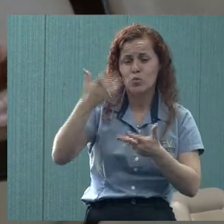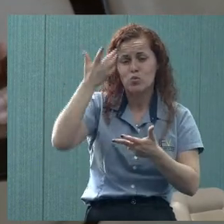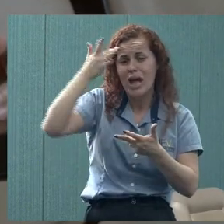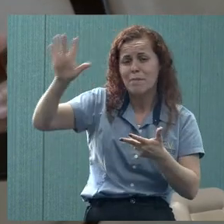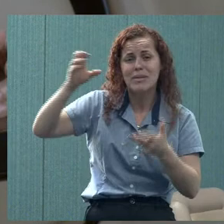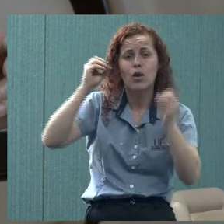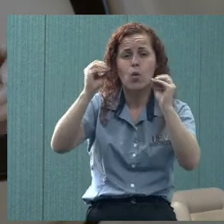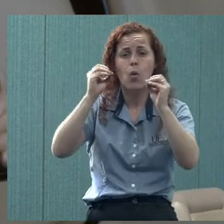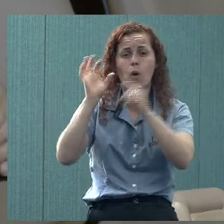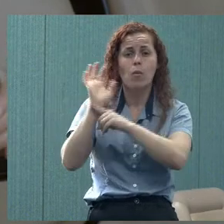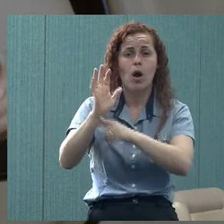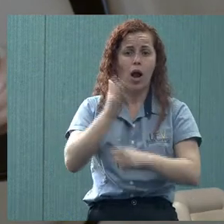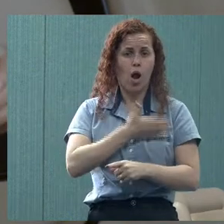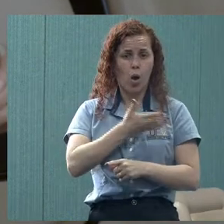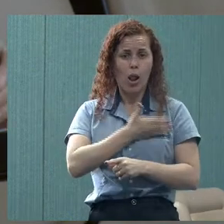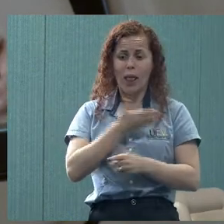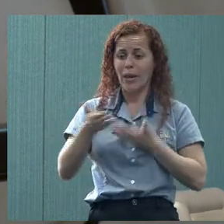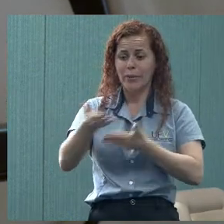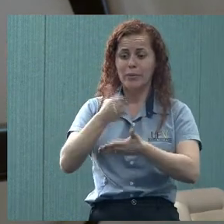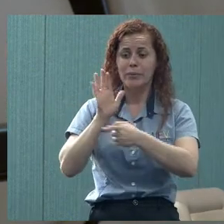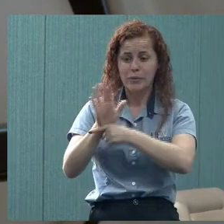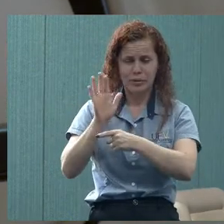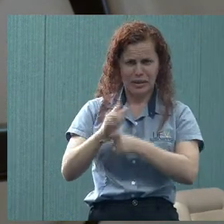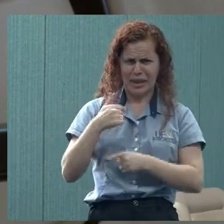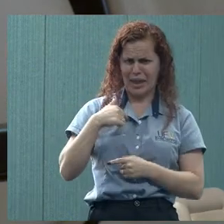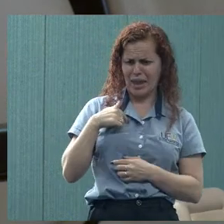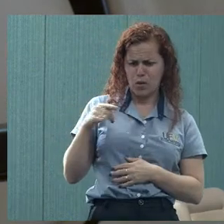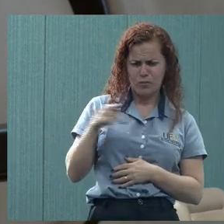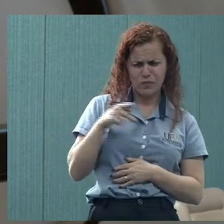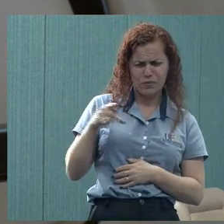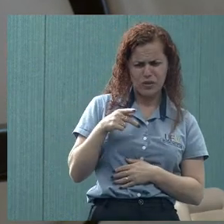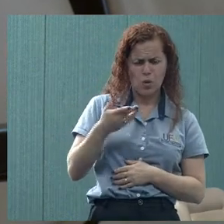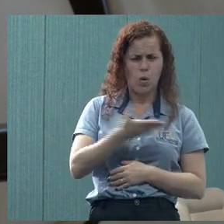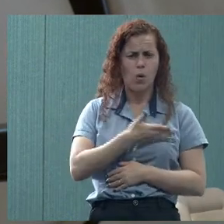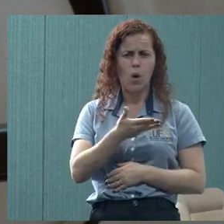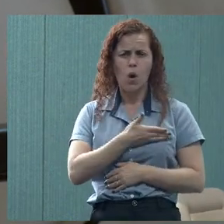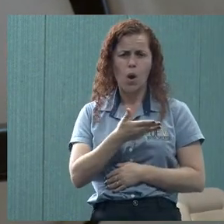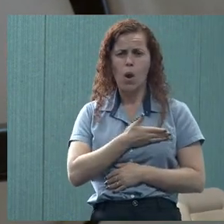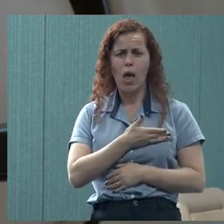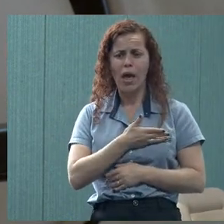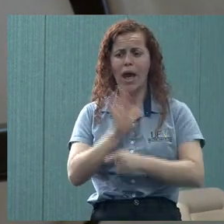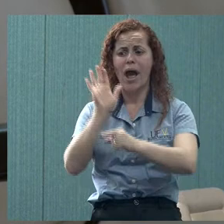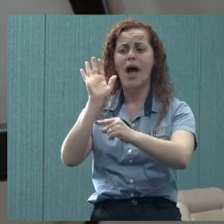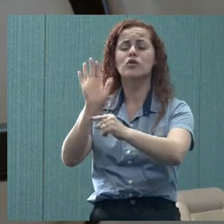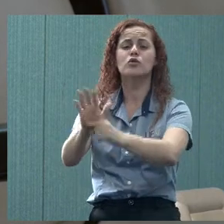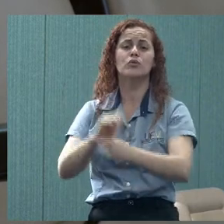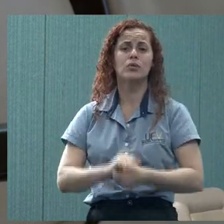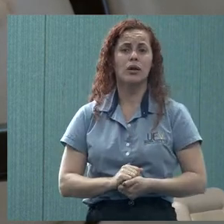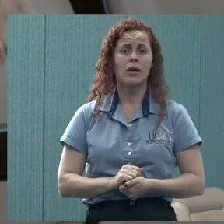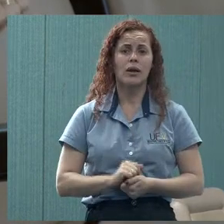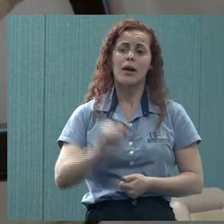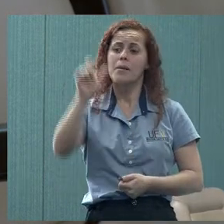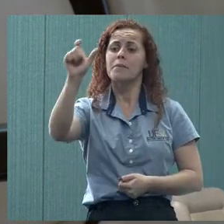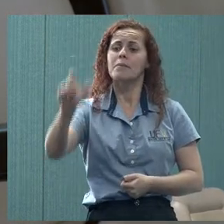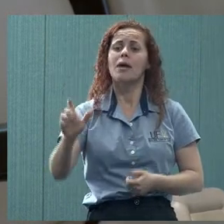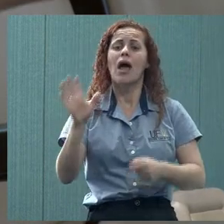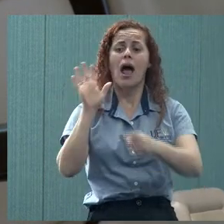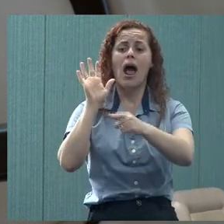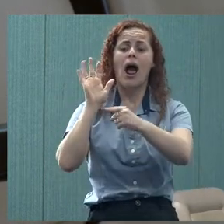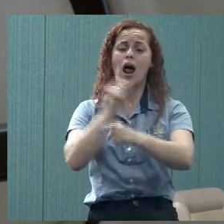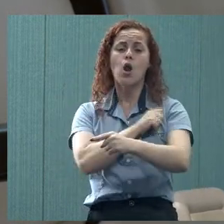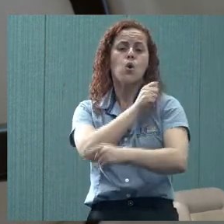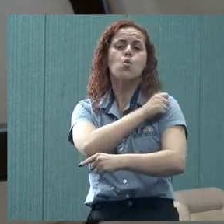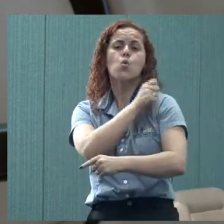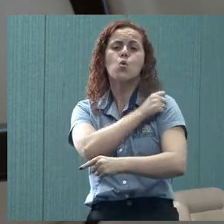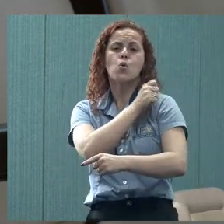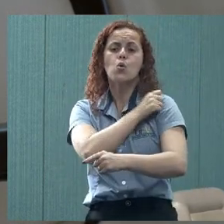o que você fazer enquanto professora, que encontra... Não, eu não. Os colegas. Um colega chega e encontra uma outra colega que está em crise. Naquele